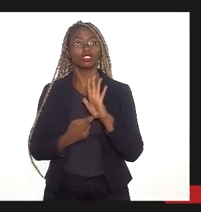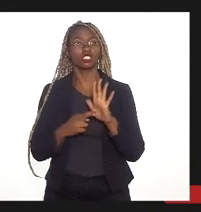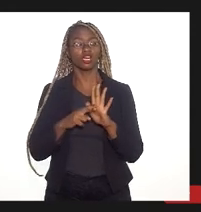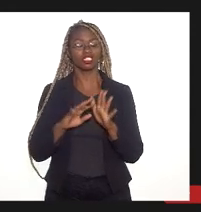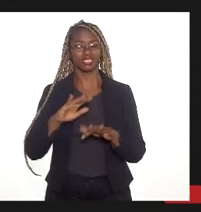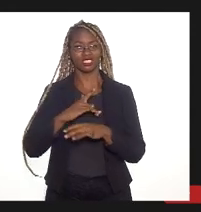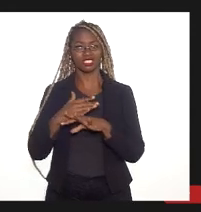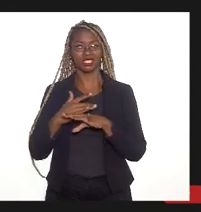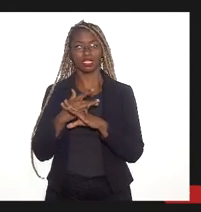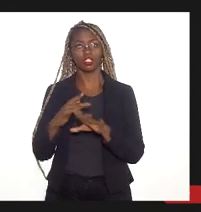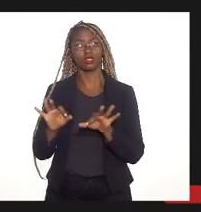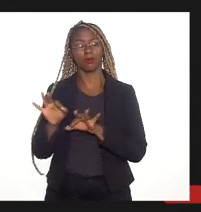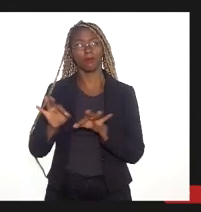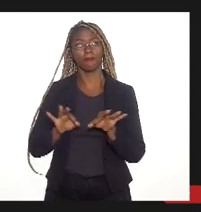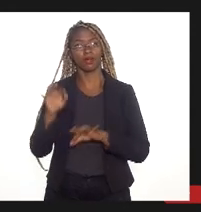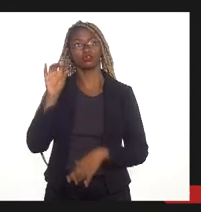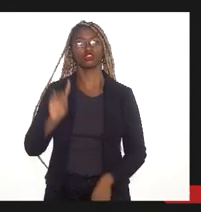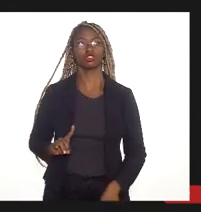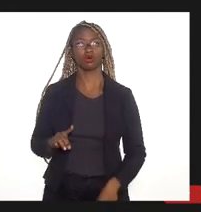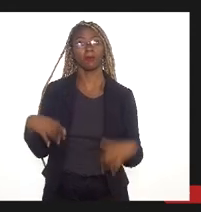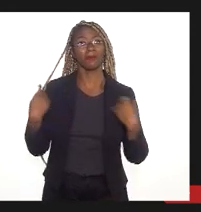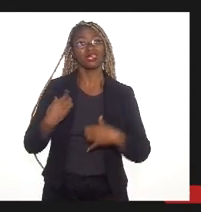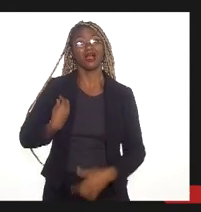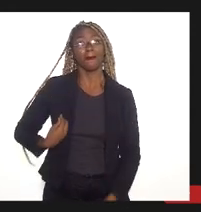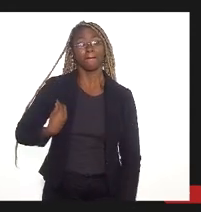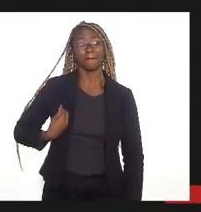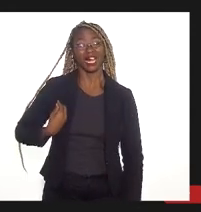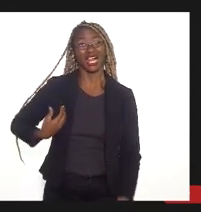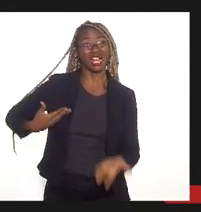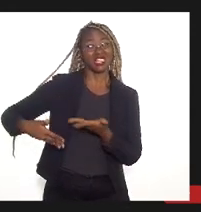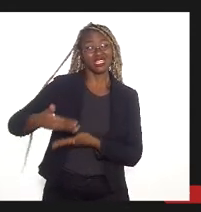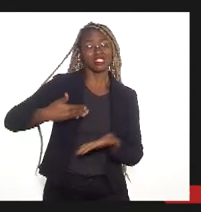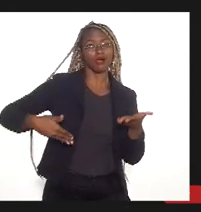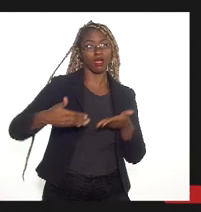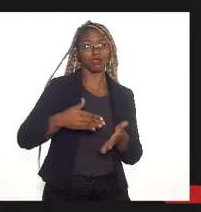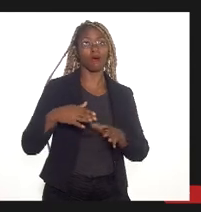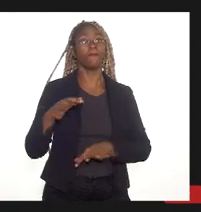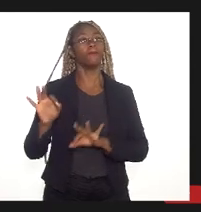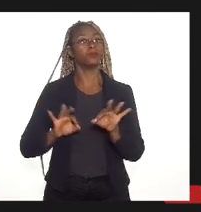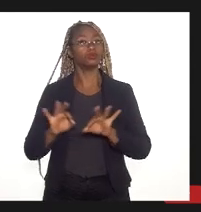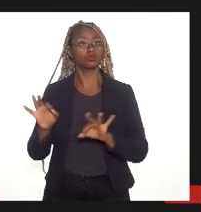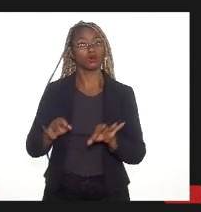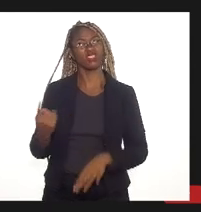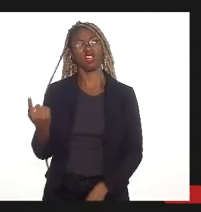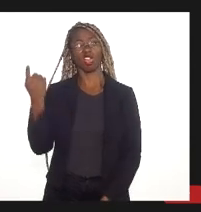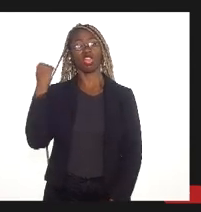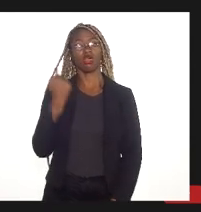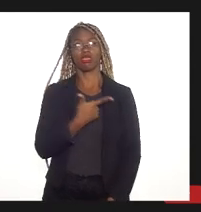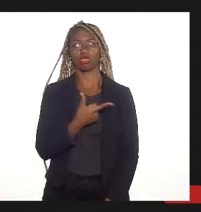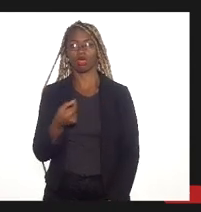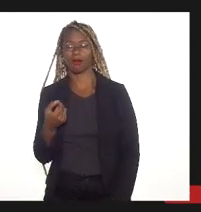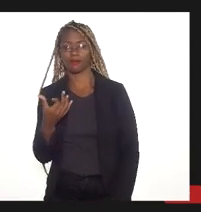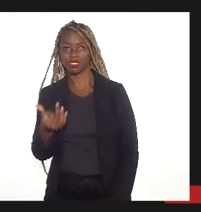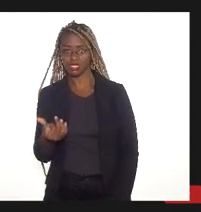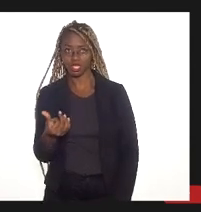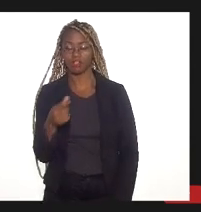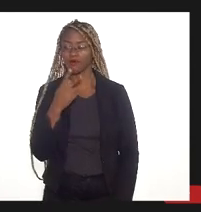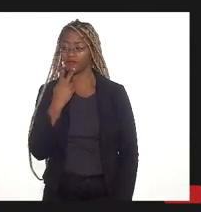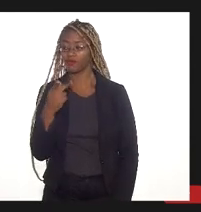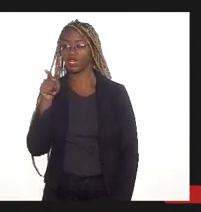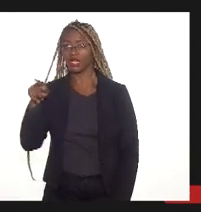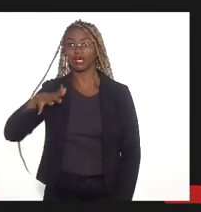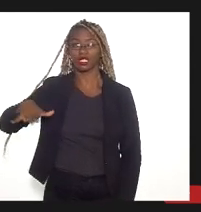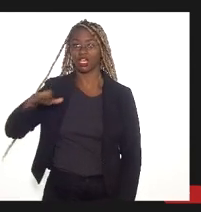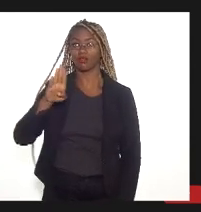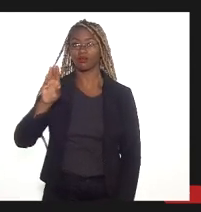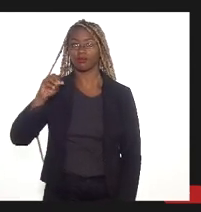O Plano Diretor tem que ser participativo. O Plano Diretor da época, de 2006, estabelecia o campo do bomba que